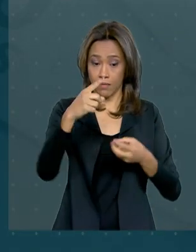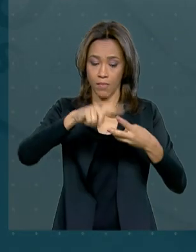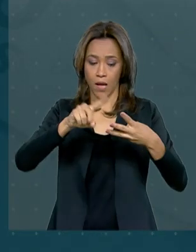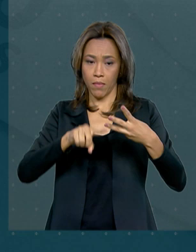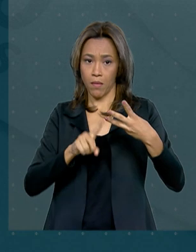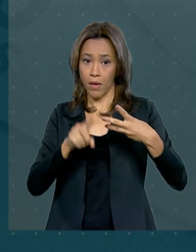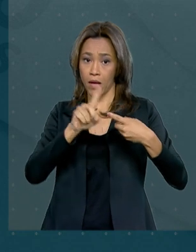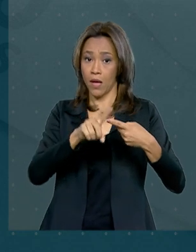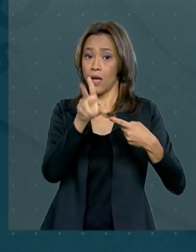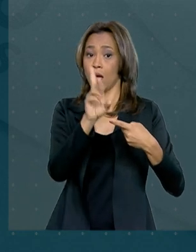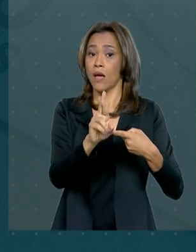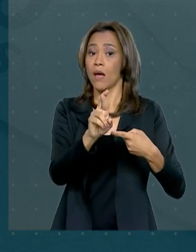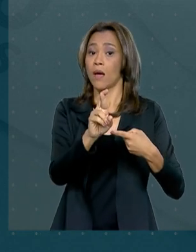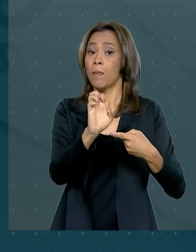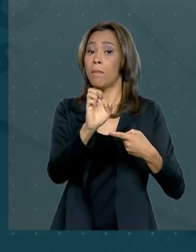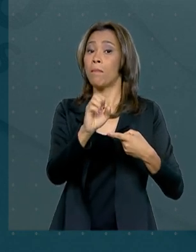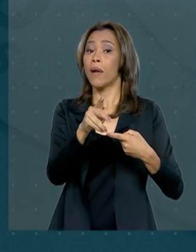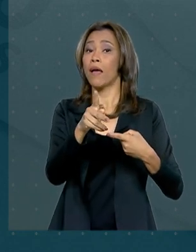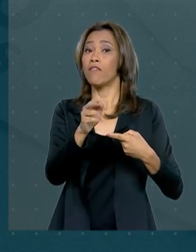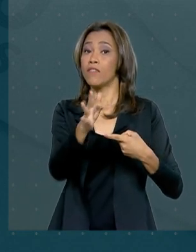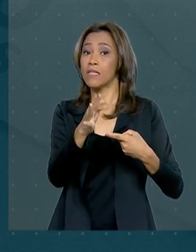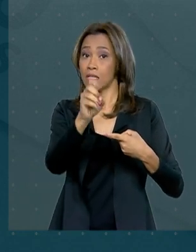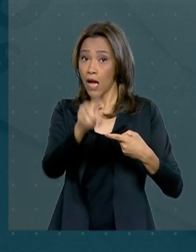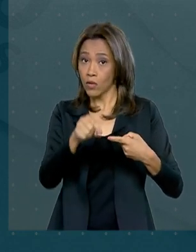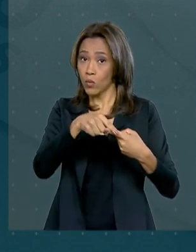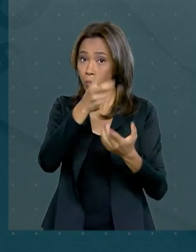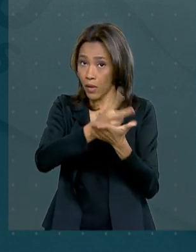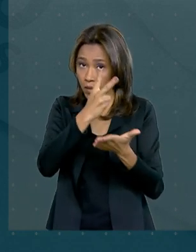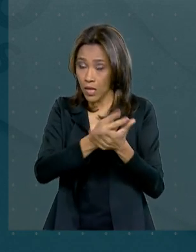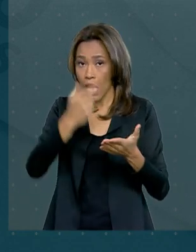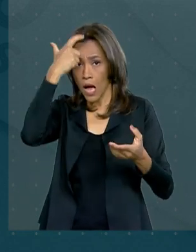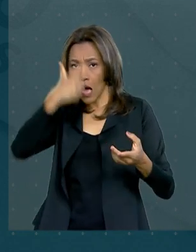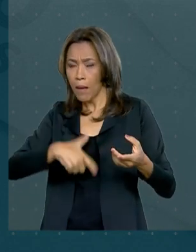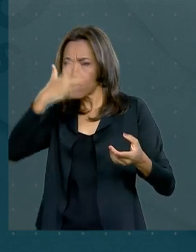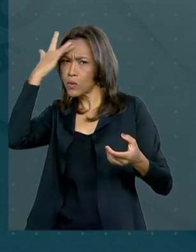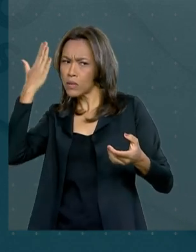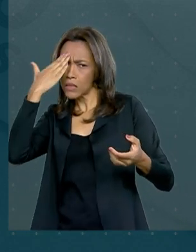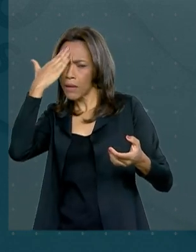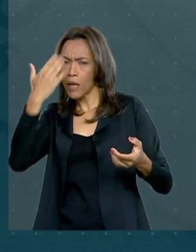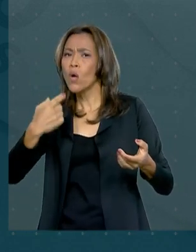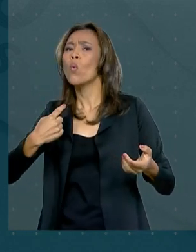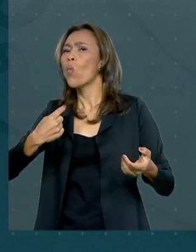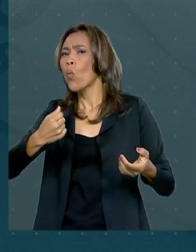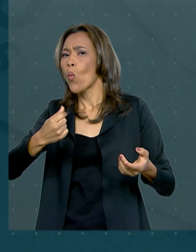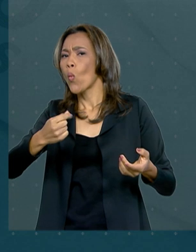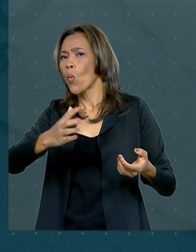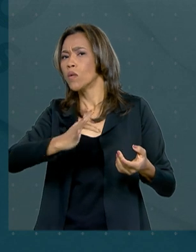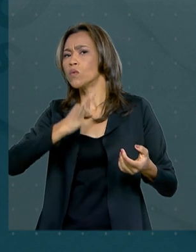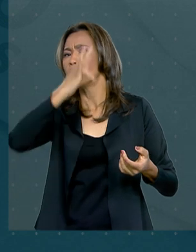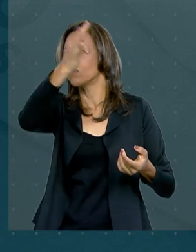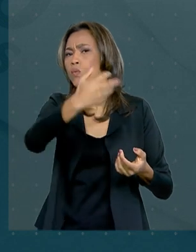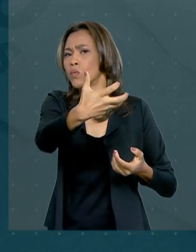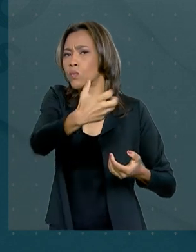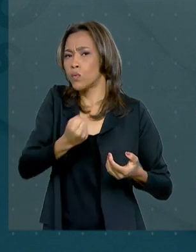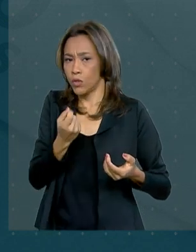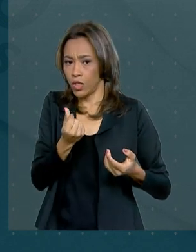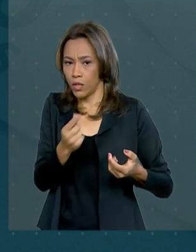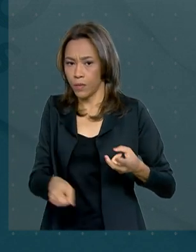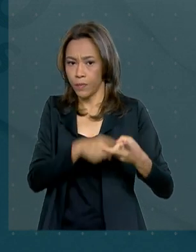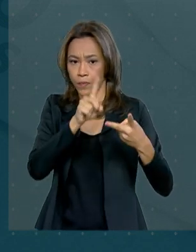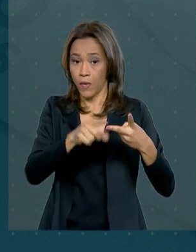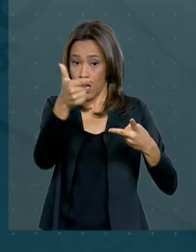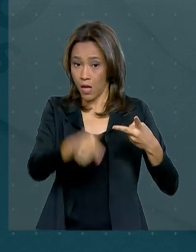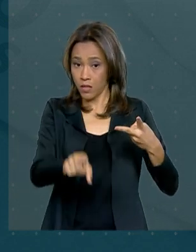prefixados com juros fixos permitem ao investidor saber antecipadamente quanto vão ganhar no futuro. O Tesouro Selic